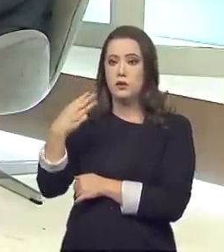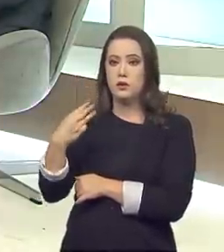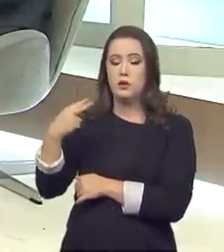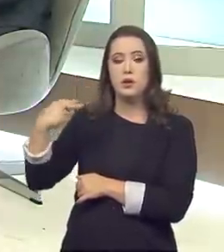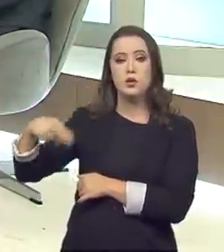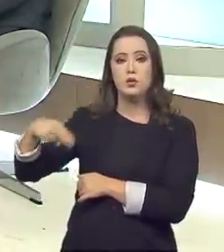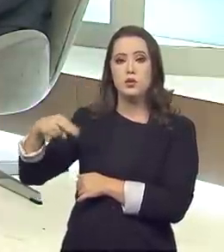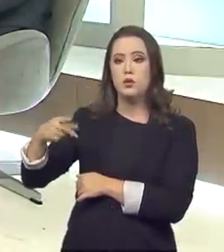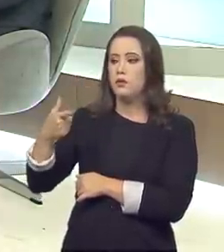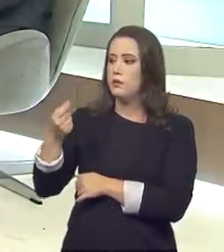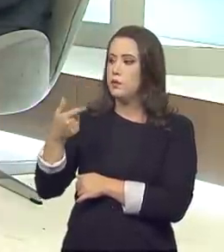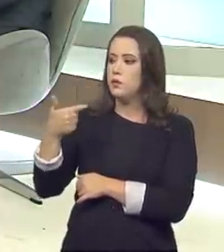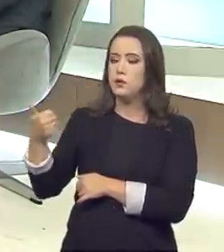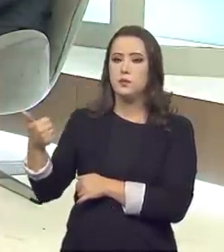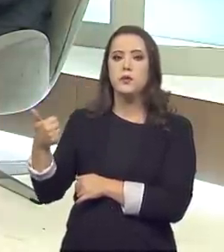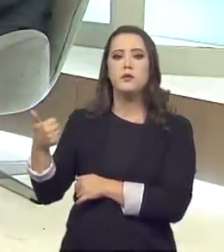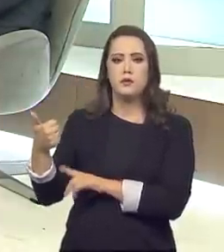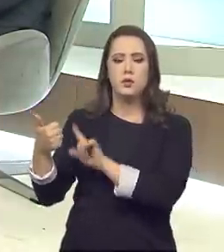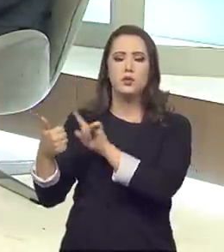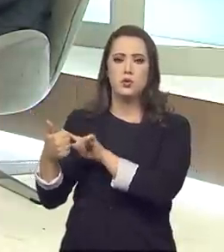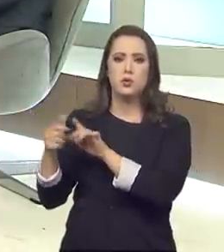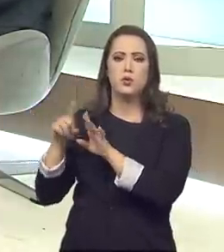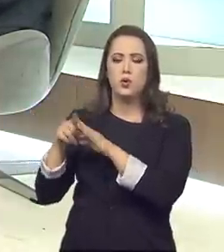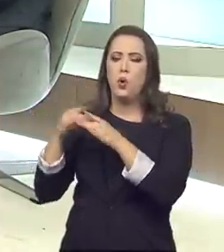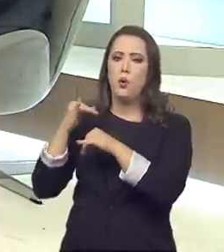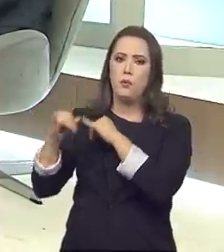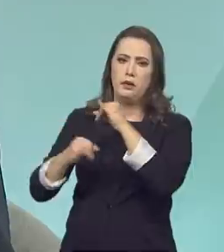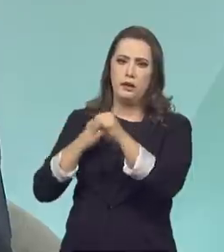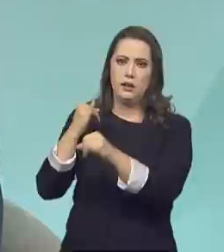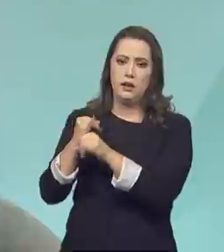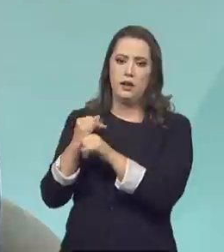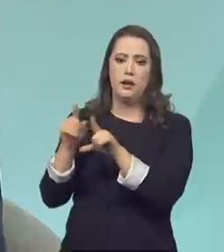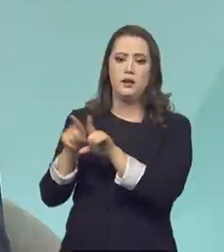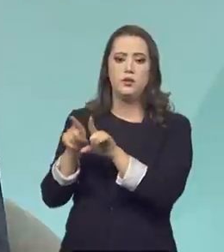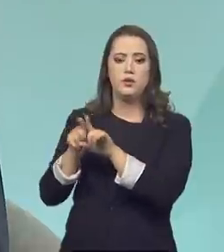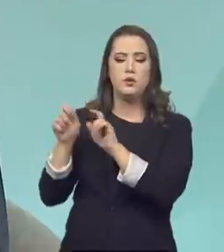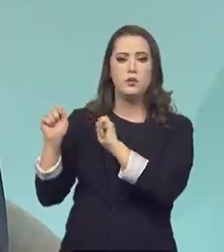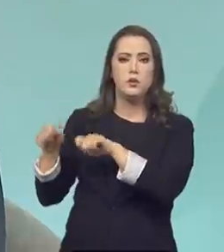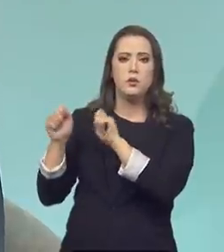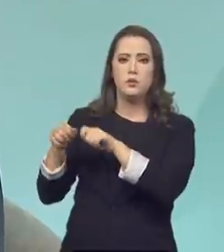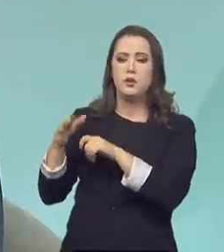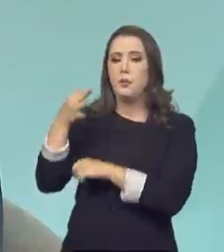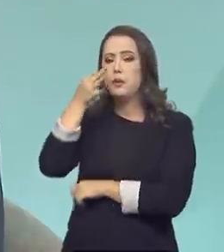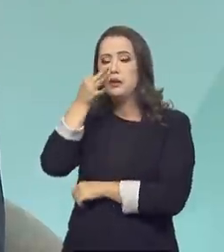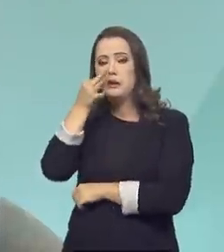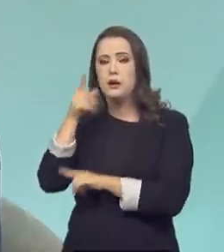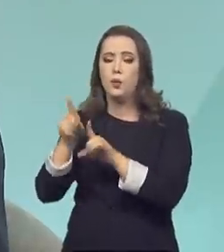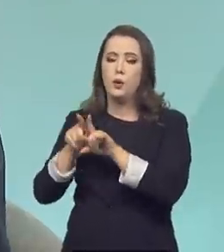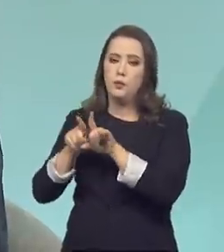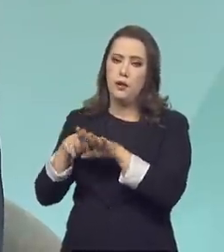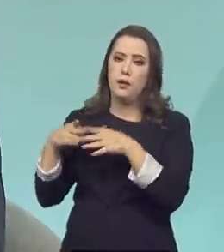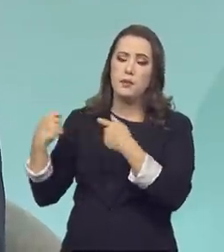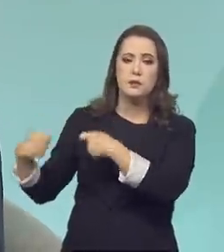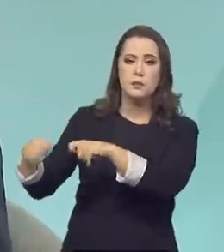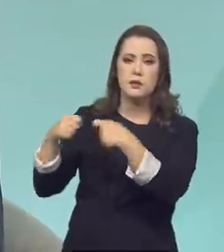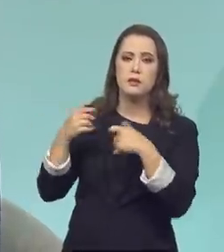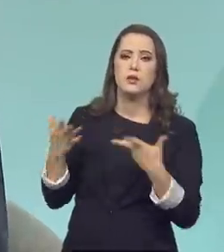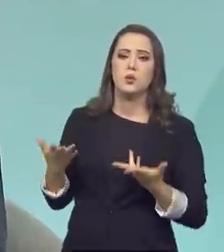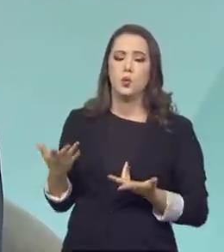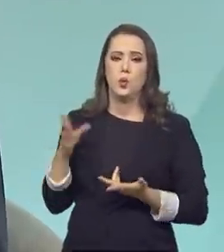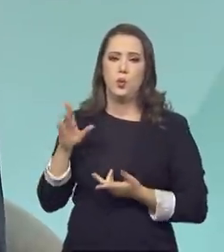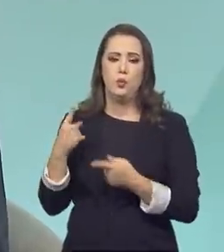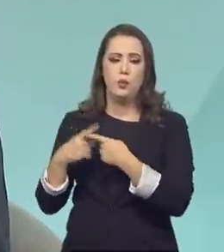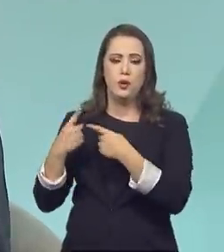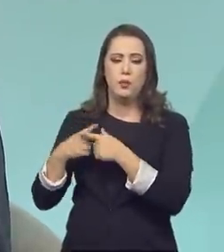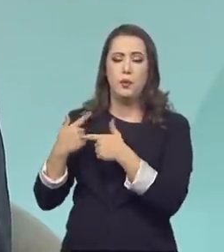vídeo, houve uma primeira parte que foi feita mista, híbrida, por videoconferência e presencial, mas sentimos a necessidade, ou até por causa